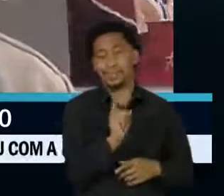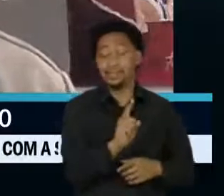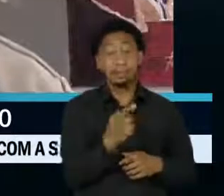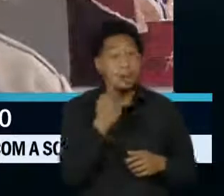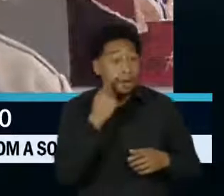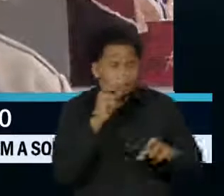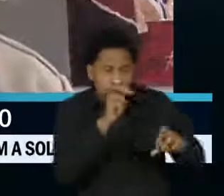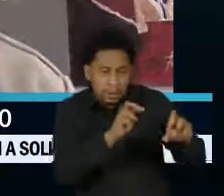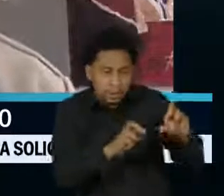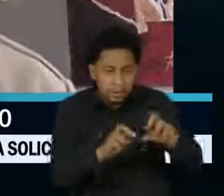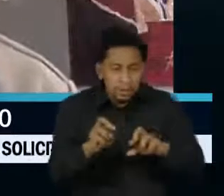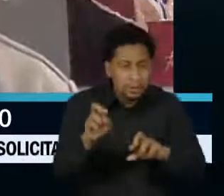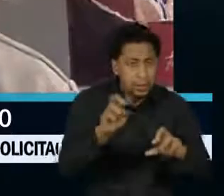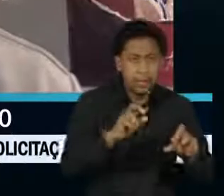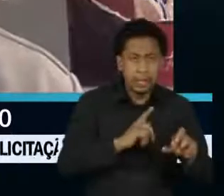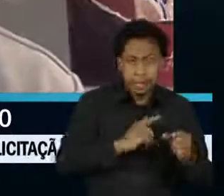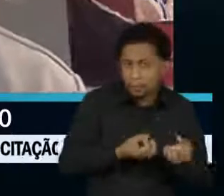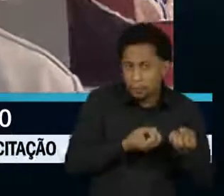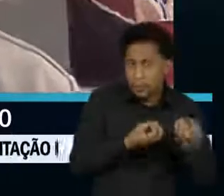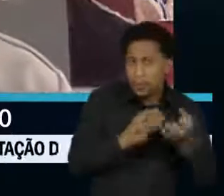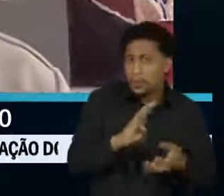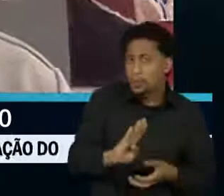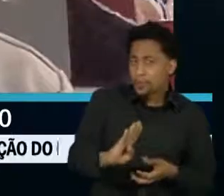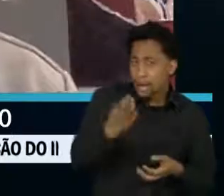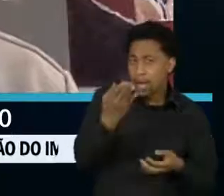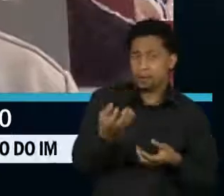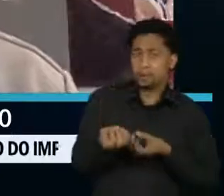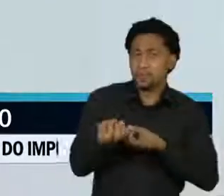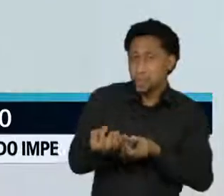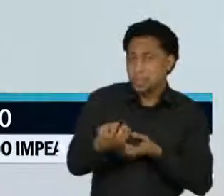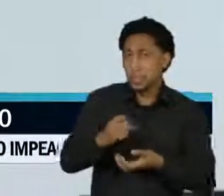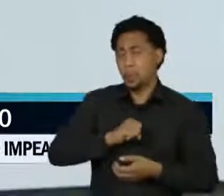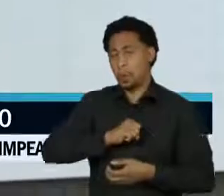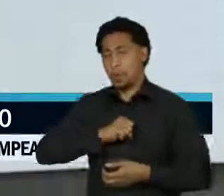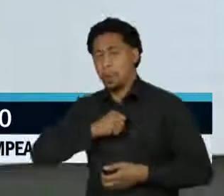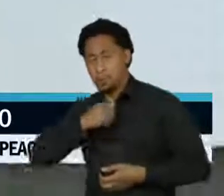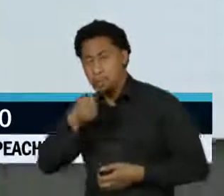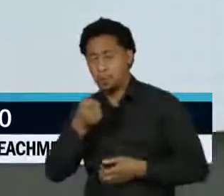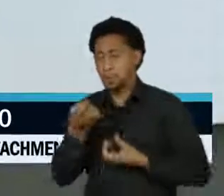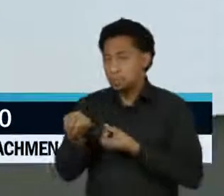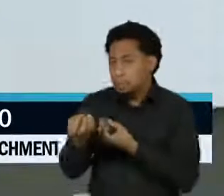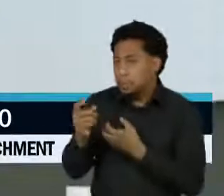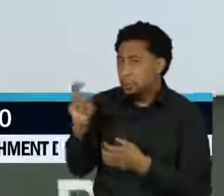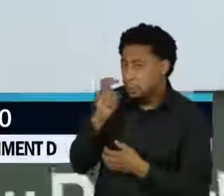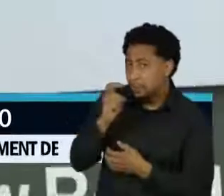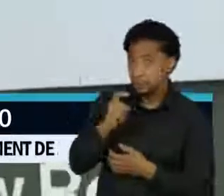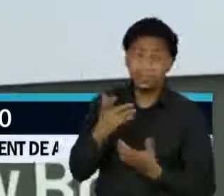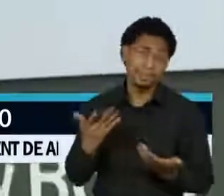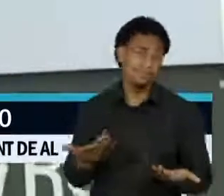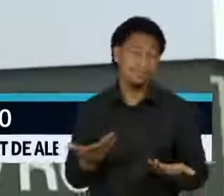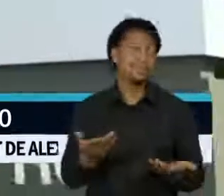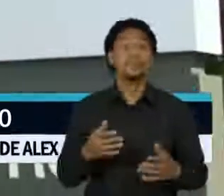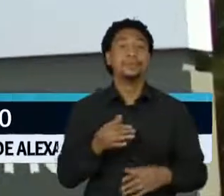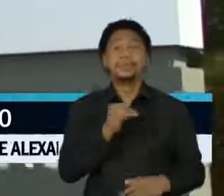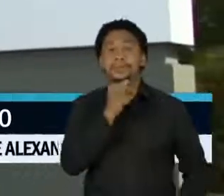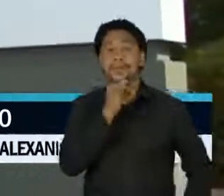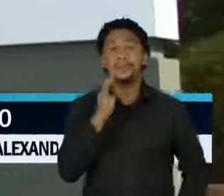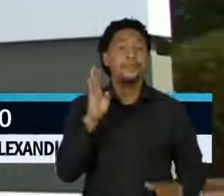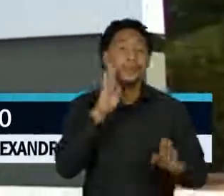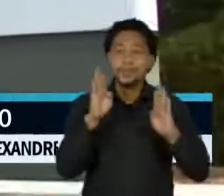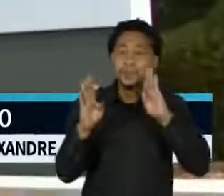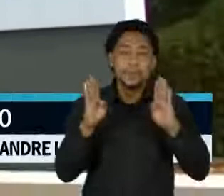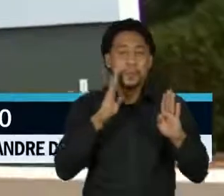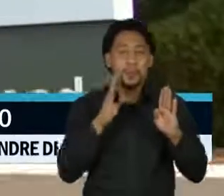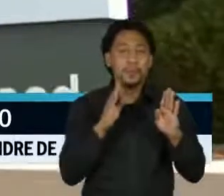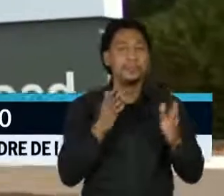há tipo de desinformação, discurso de ódio. O Facebook, por exemplo, não investe em moderação de